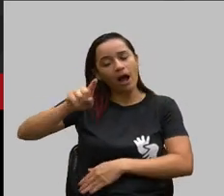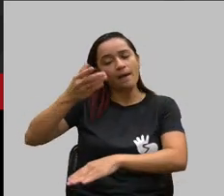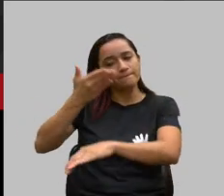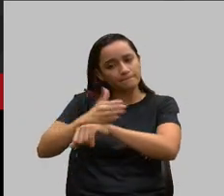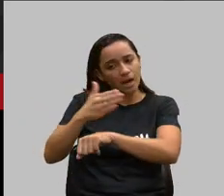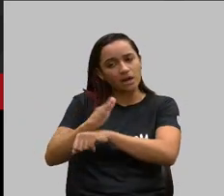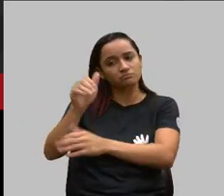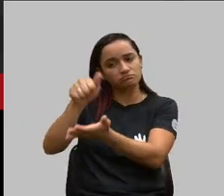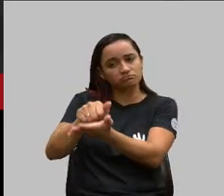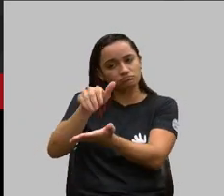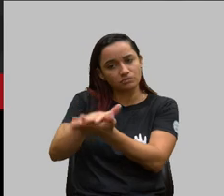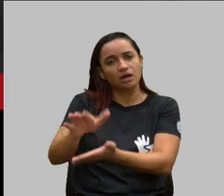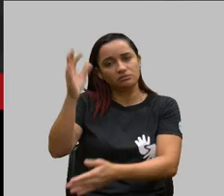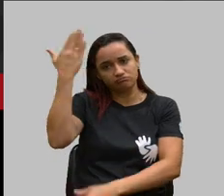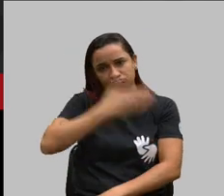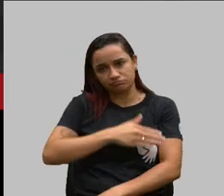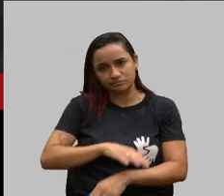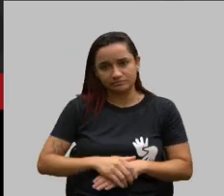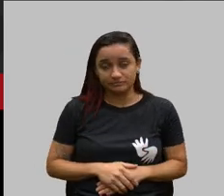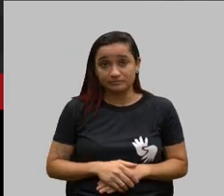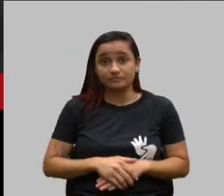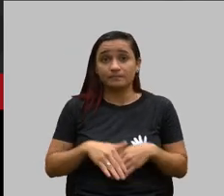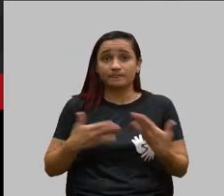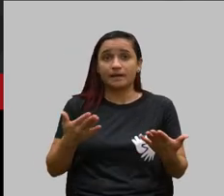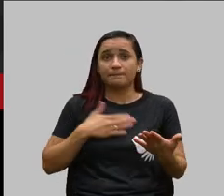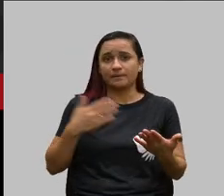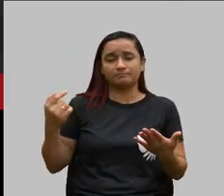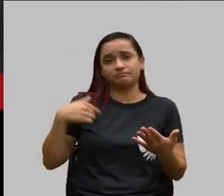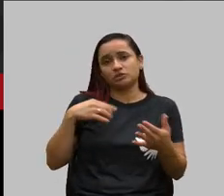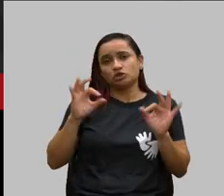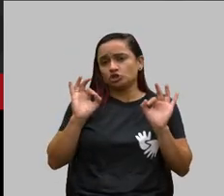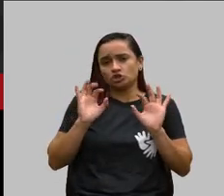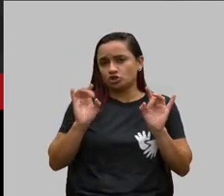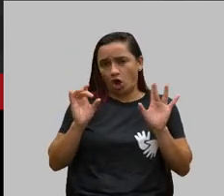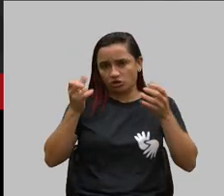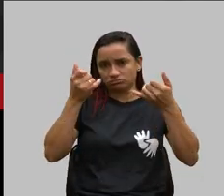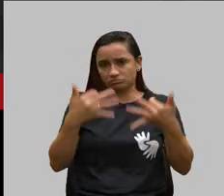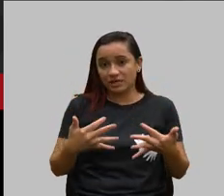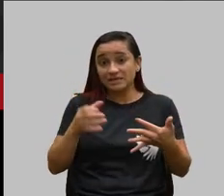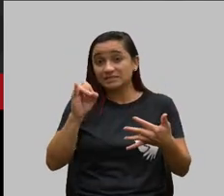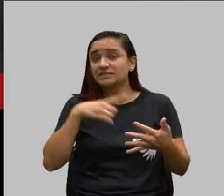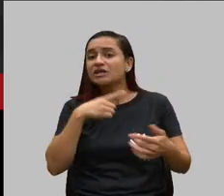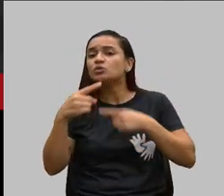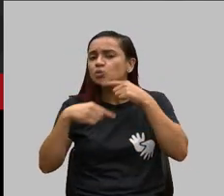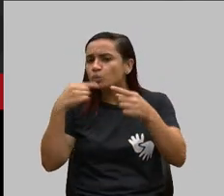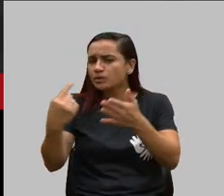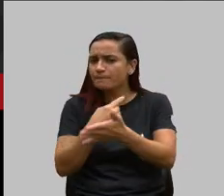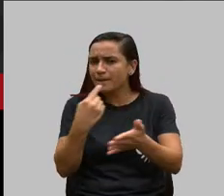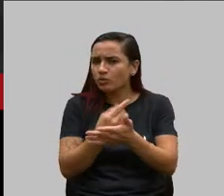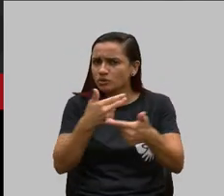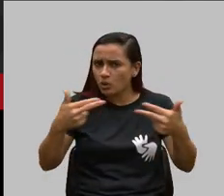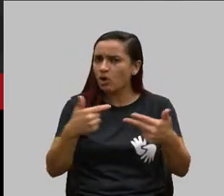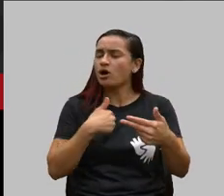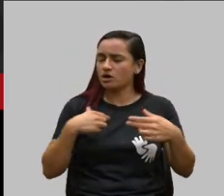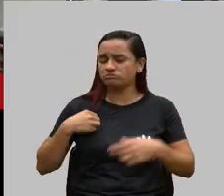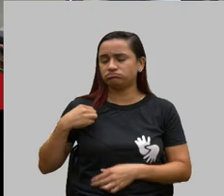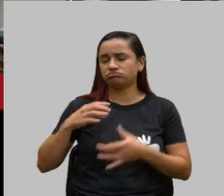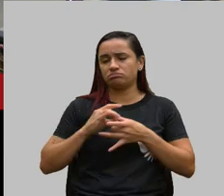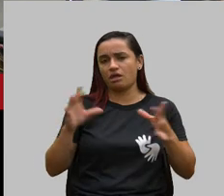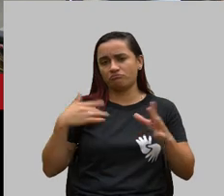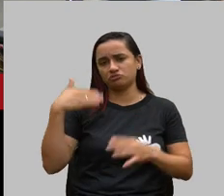forma enérgica. É isso, da minha parte era só isso, se alguém tiver alguma pergunta em relação à fiscalização, eu estou à disposição em qualquer momento. Ok, obrigado.